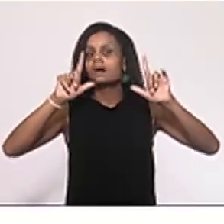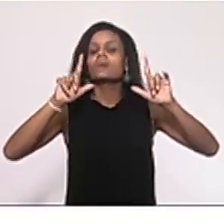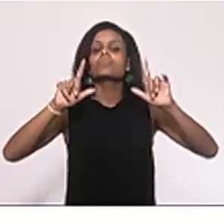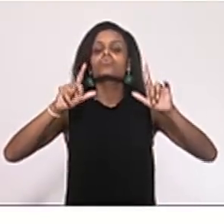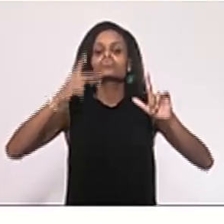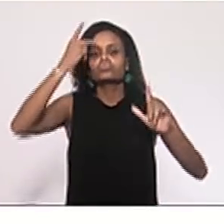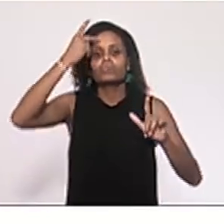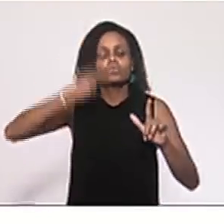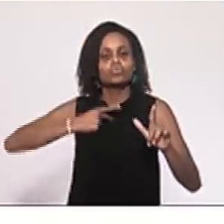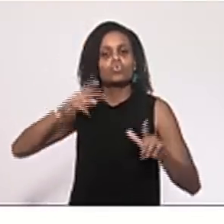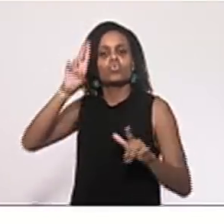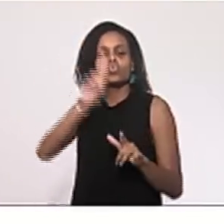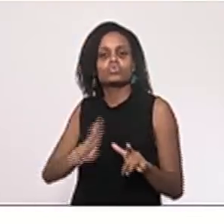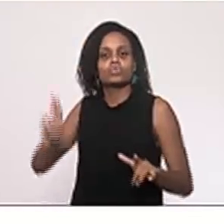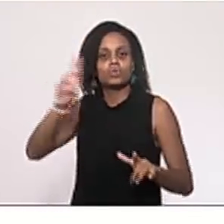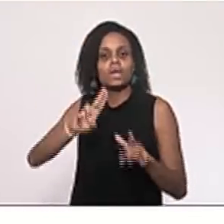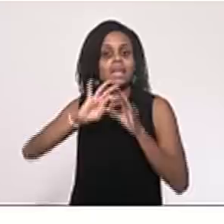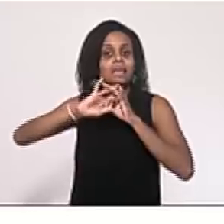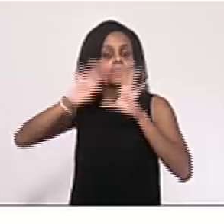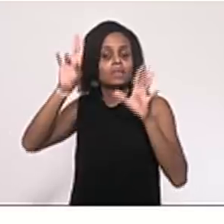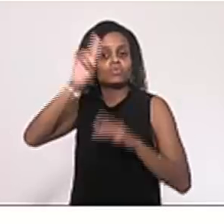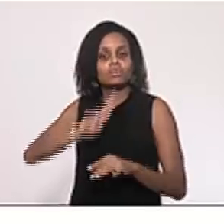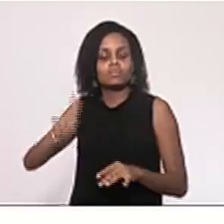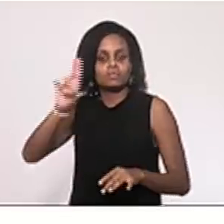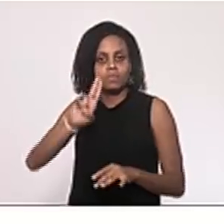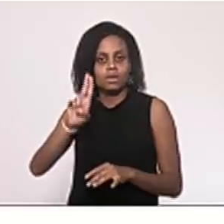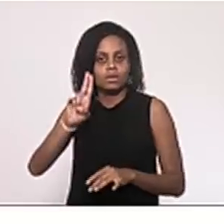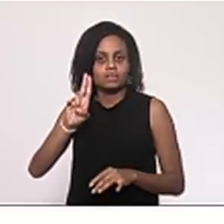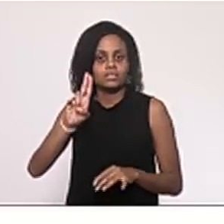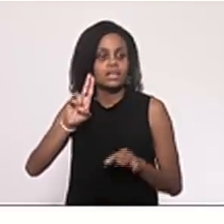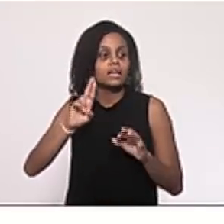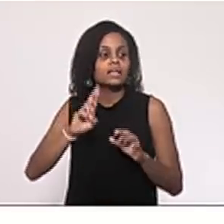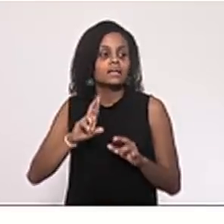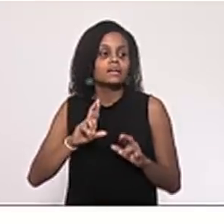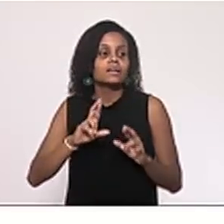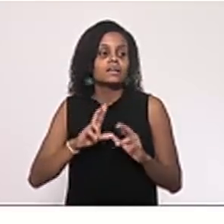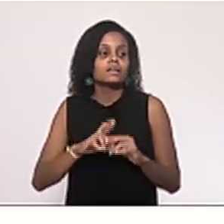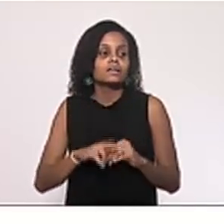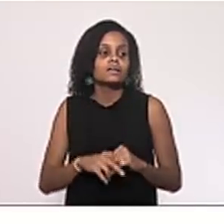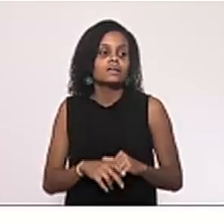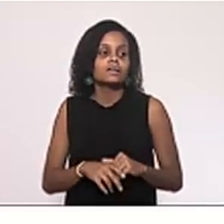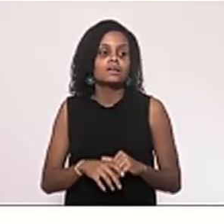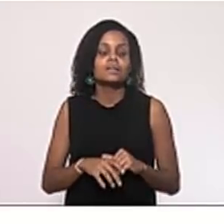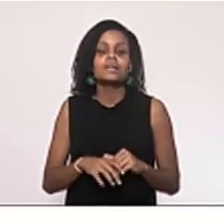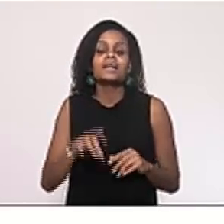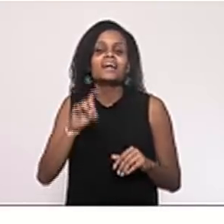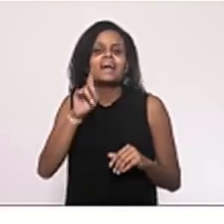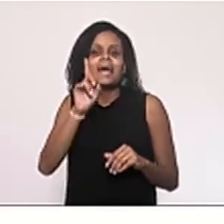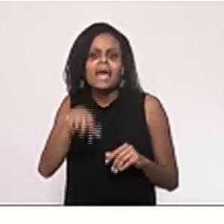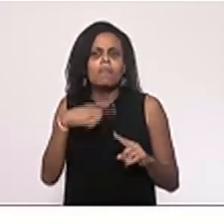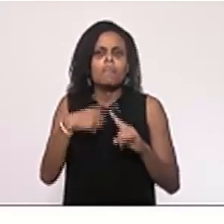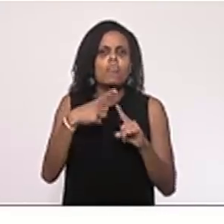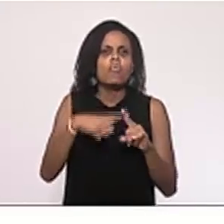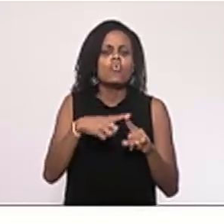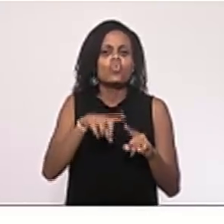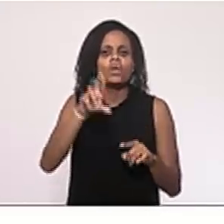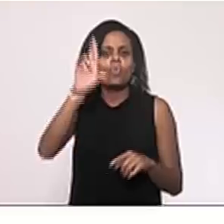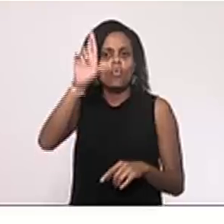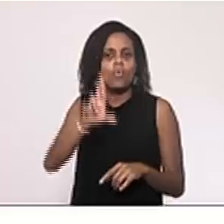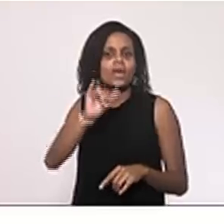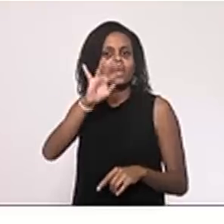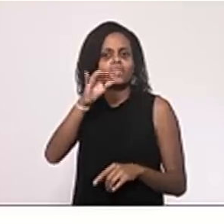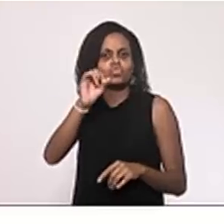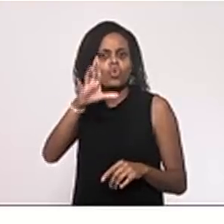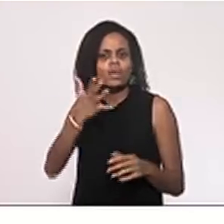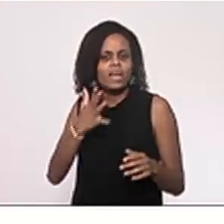autonomia universitária não significa salvo conduto para os reitores fazerem a balbúrdia que bem entenderem.